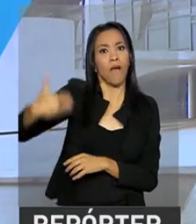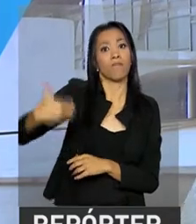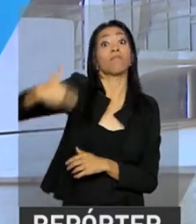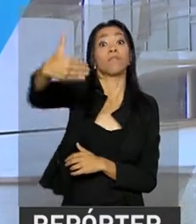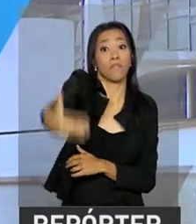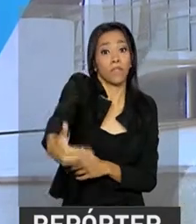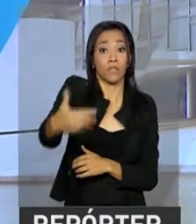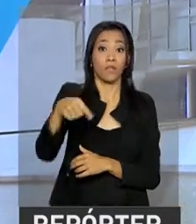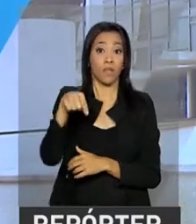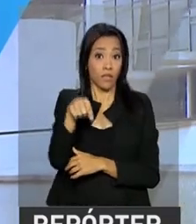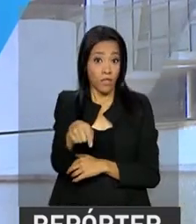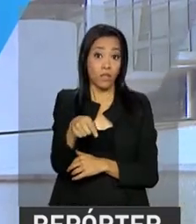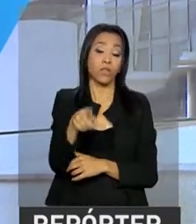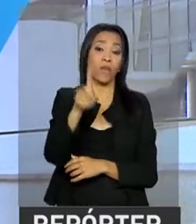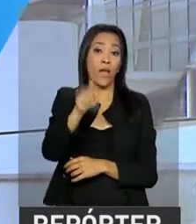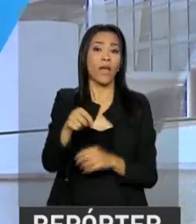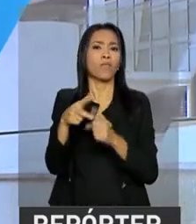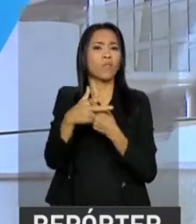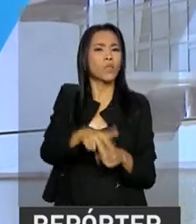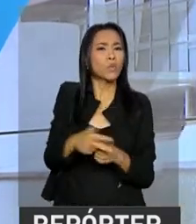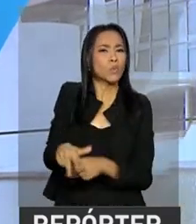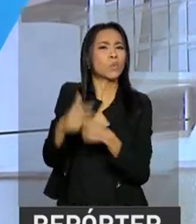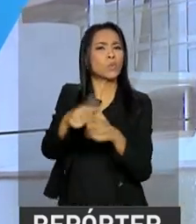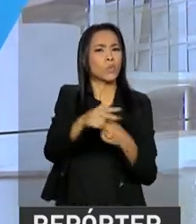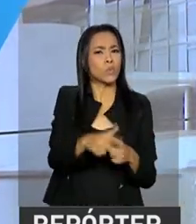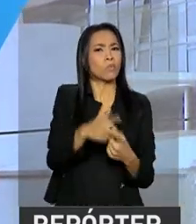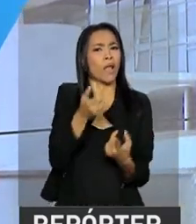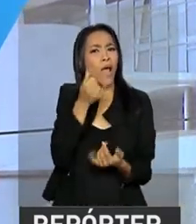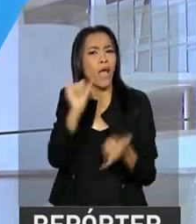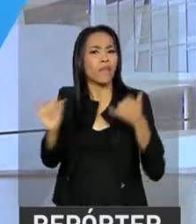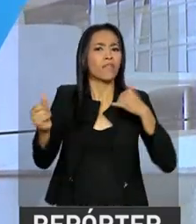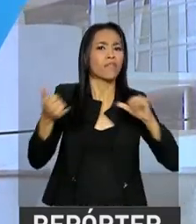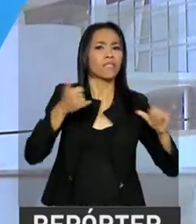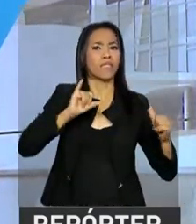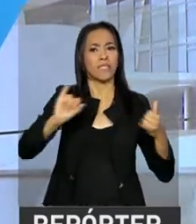com ajuste sazonal para evitar as influências